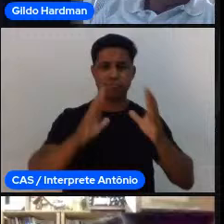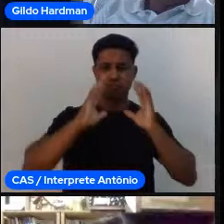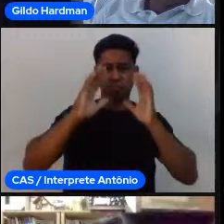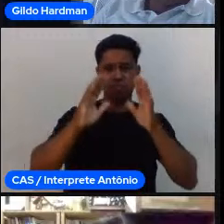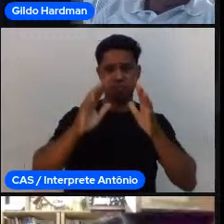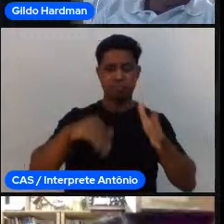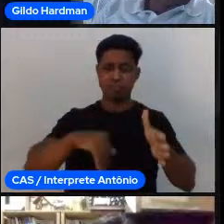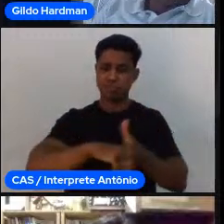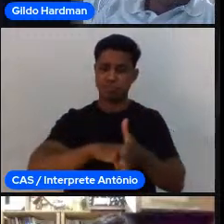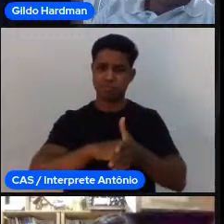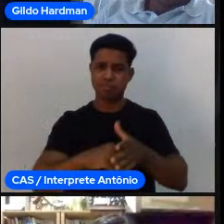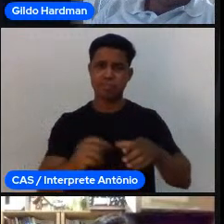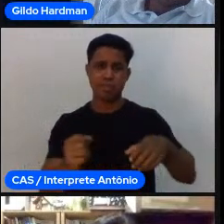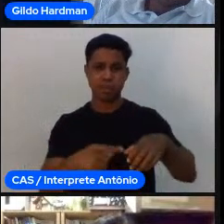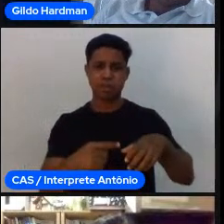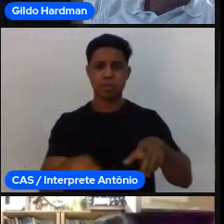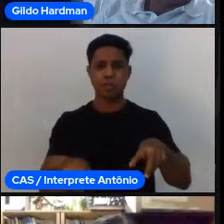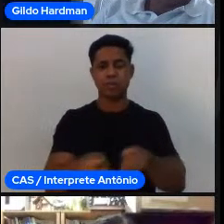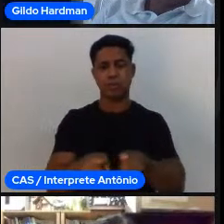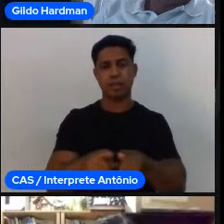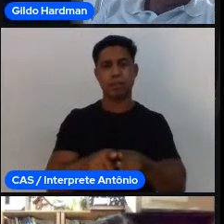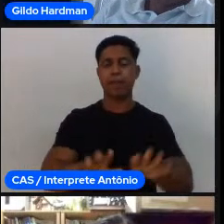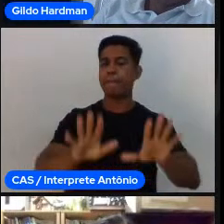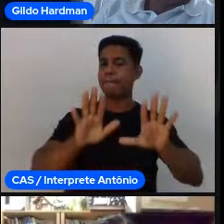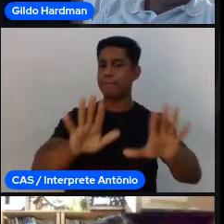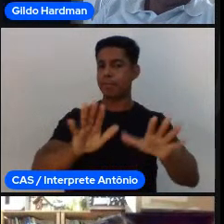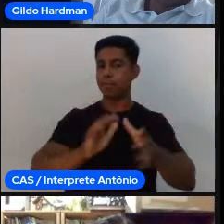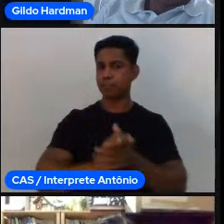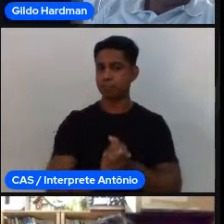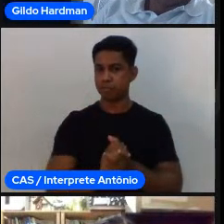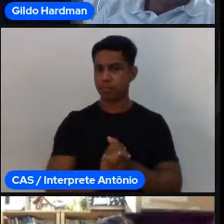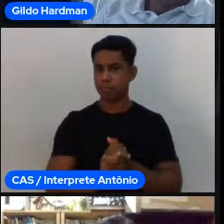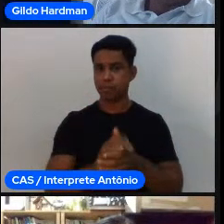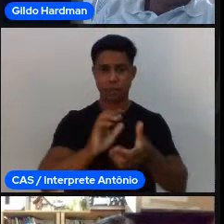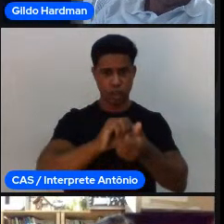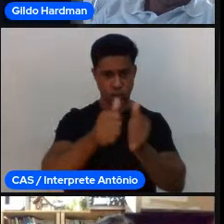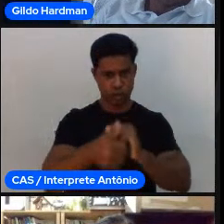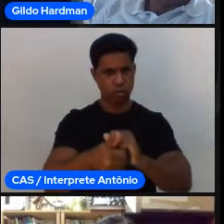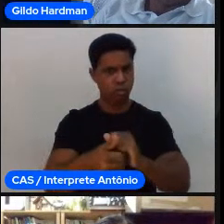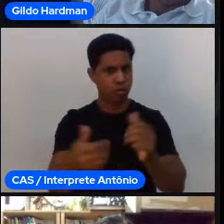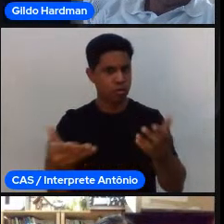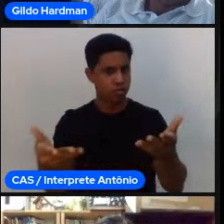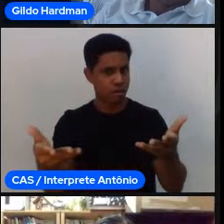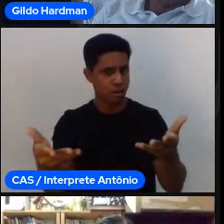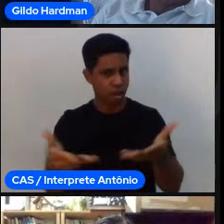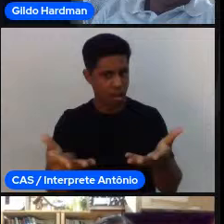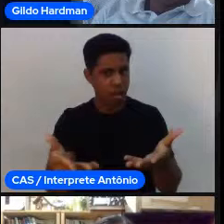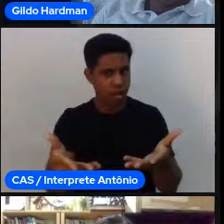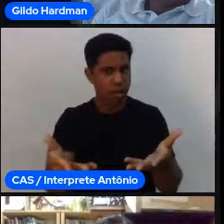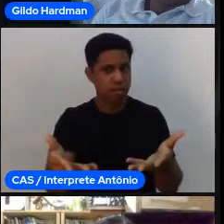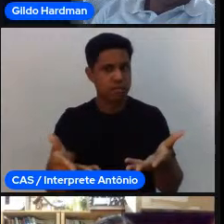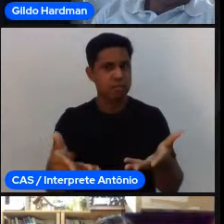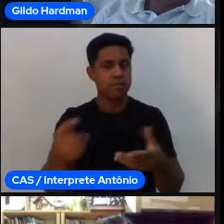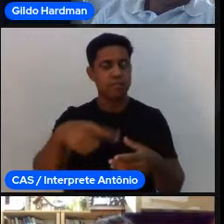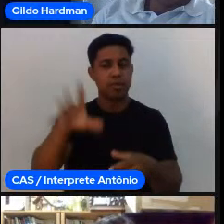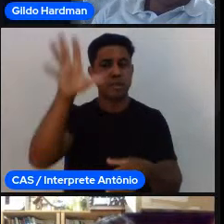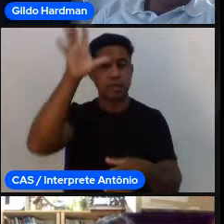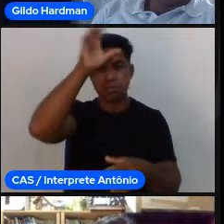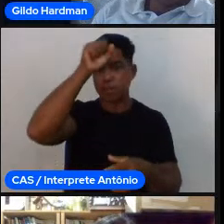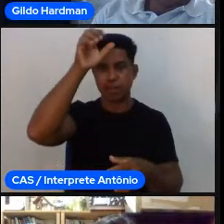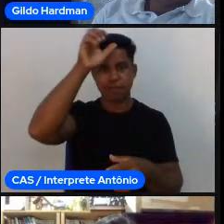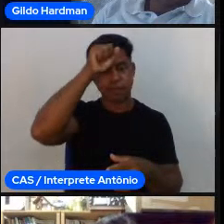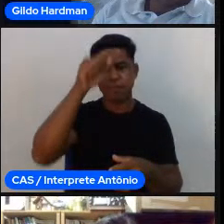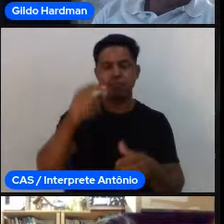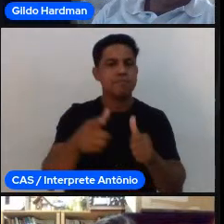mas uma defesa da pedagogia do esporte contemporânea é que a gente não precisa primeiro aprender os movimentos para depois jogar,